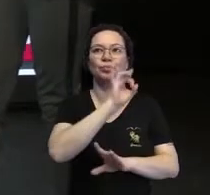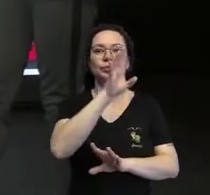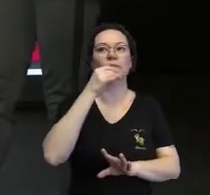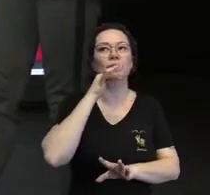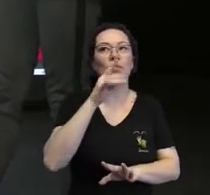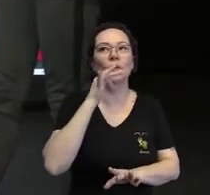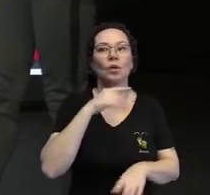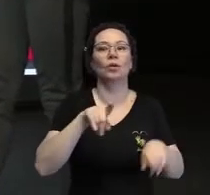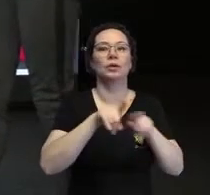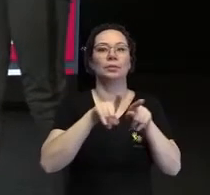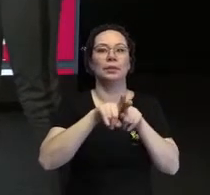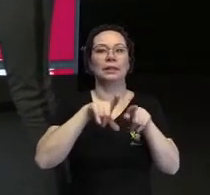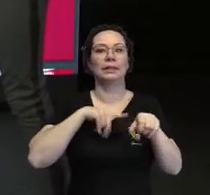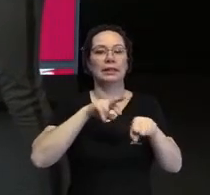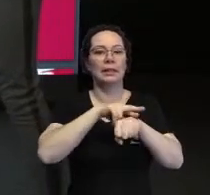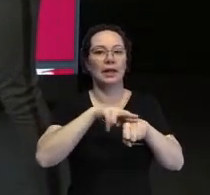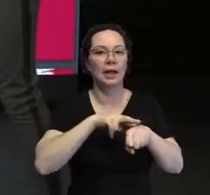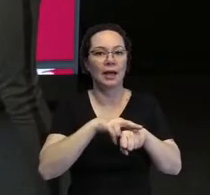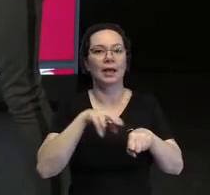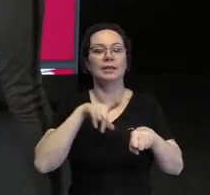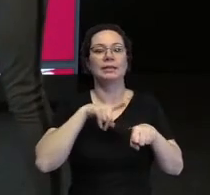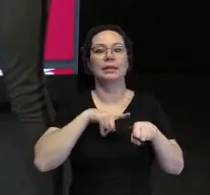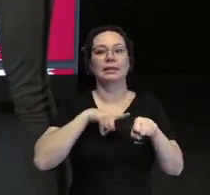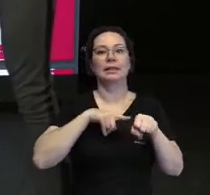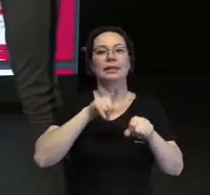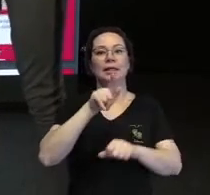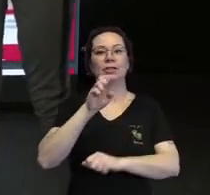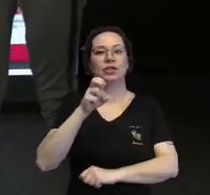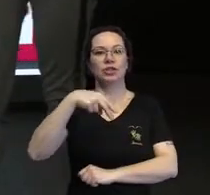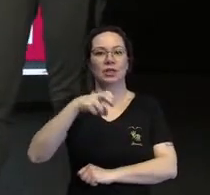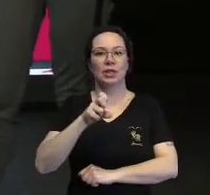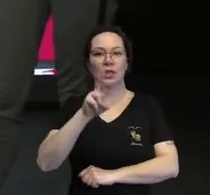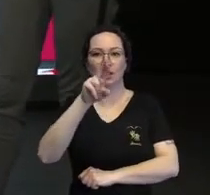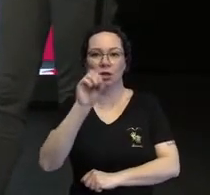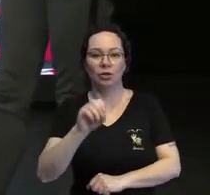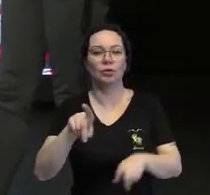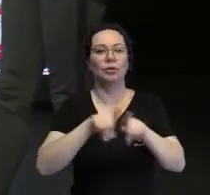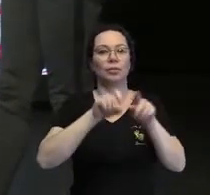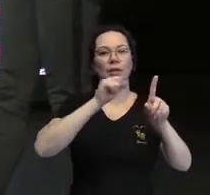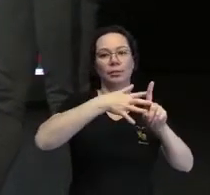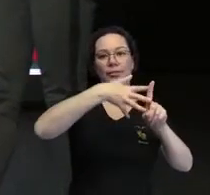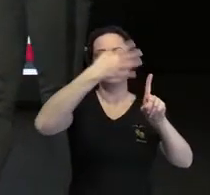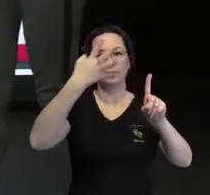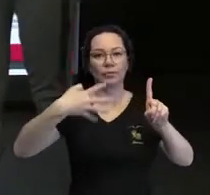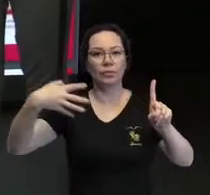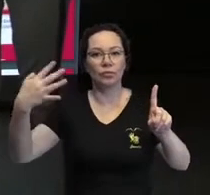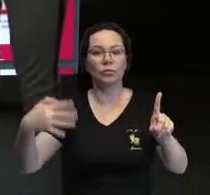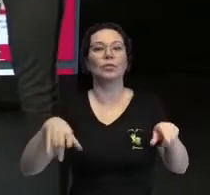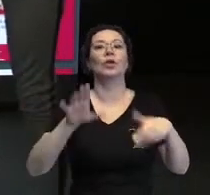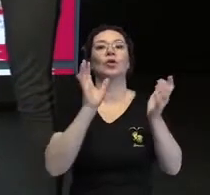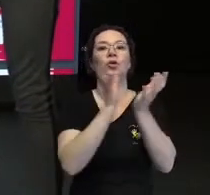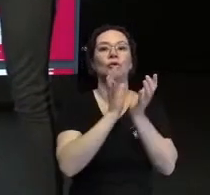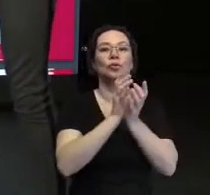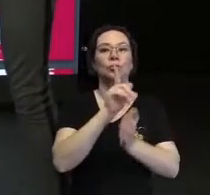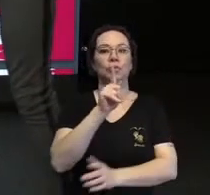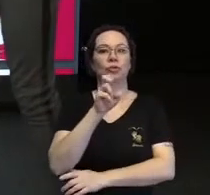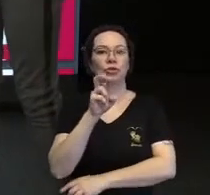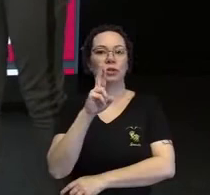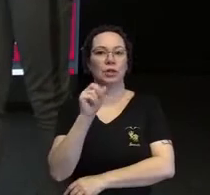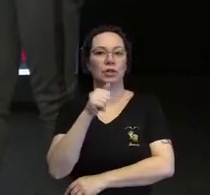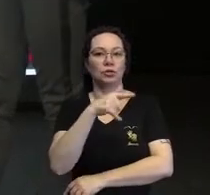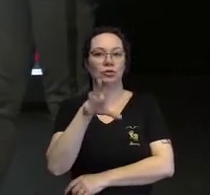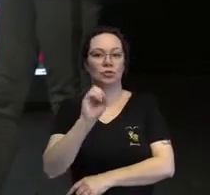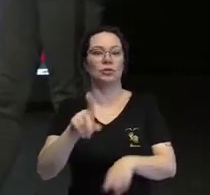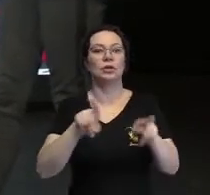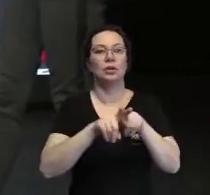eles tem etnias, equidade de gênero, LGBT+, o grupo gerações, e